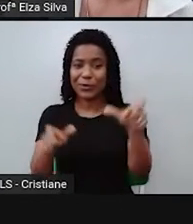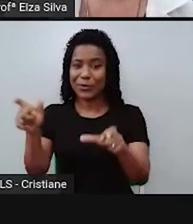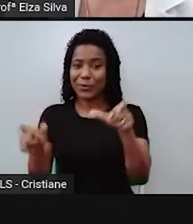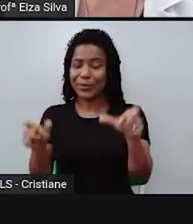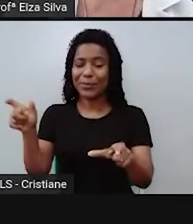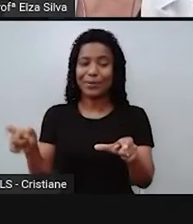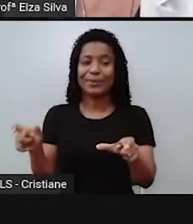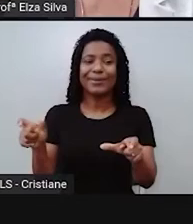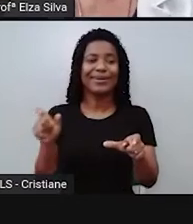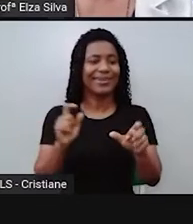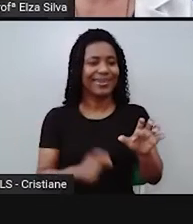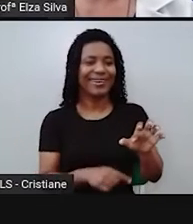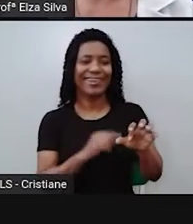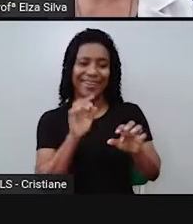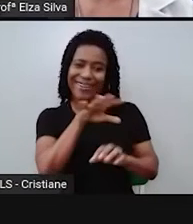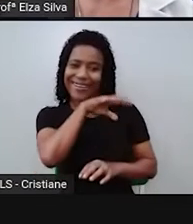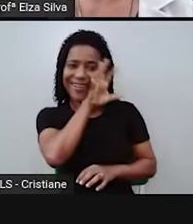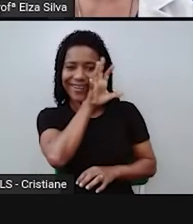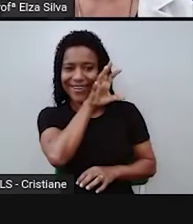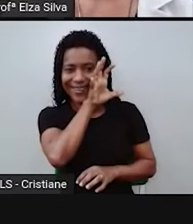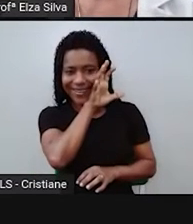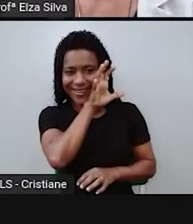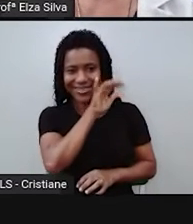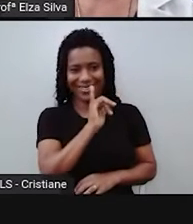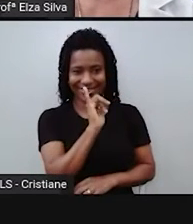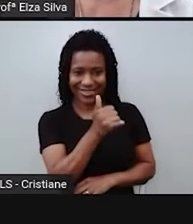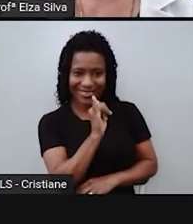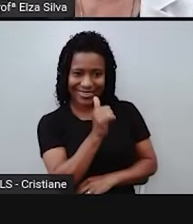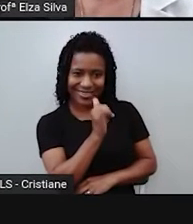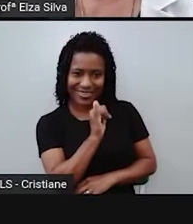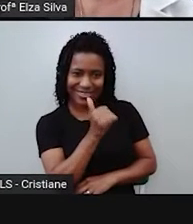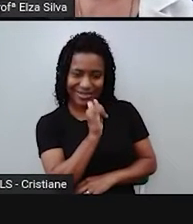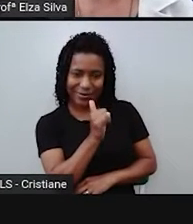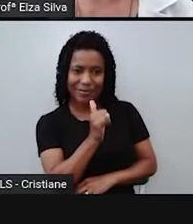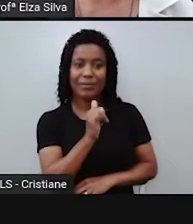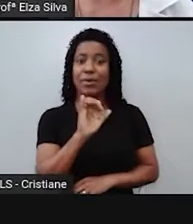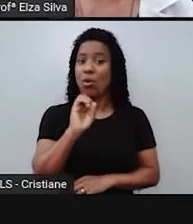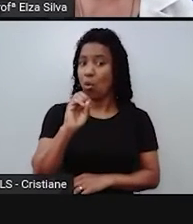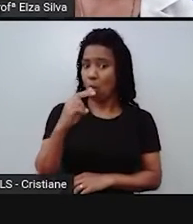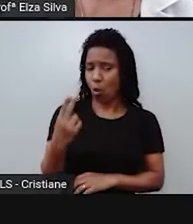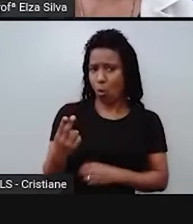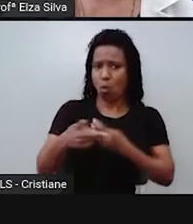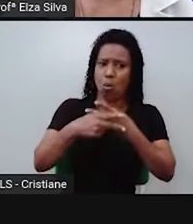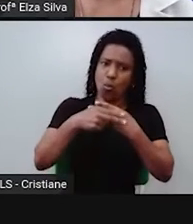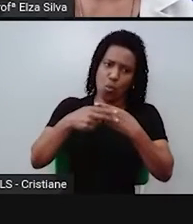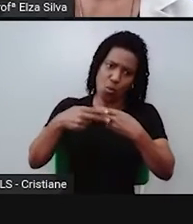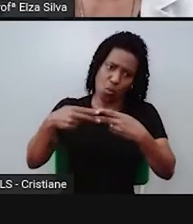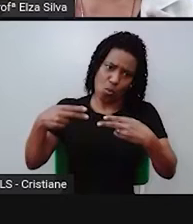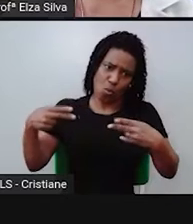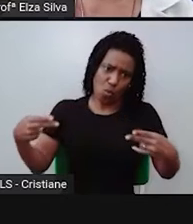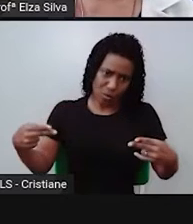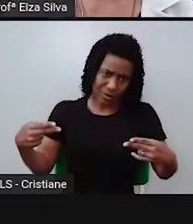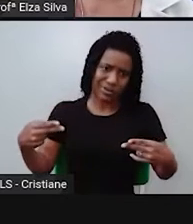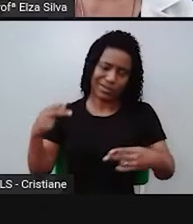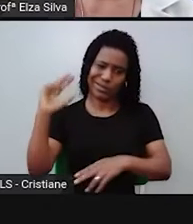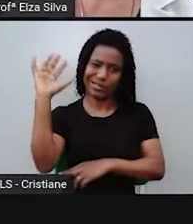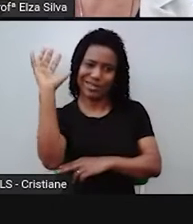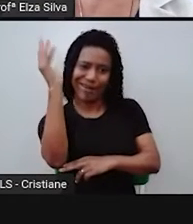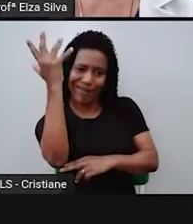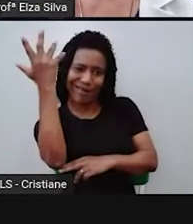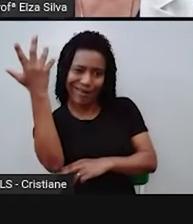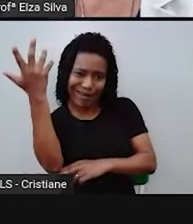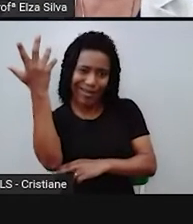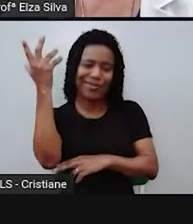os personagens, geralmente são animais. Ou criaturas inanimadas falantes. Ou seja,